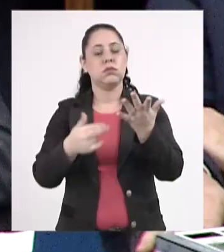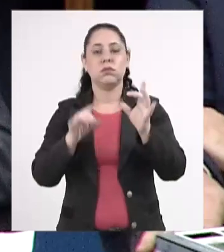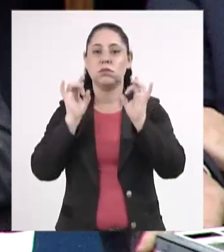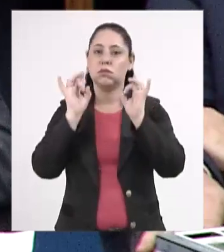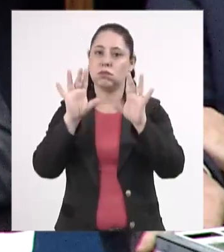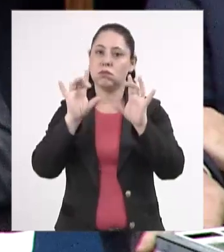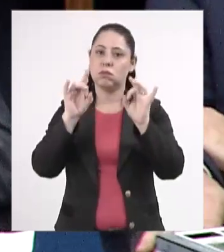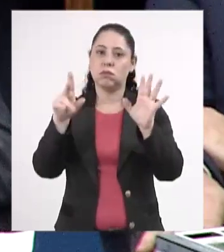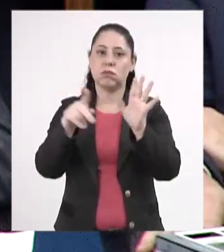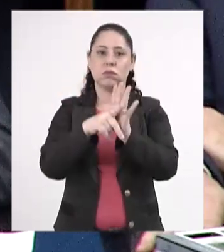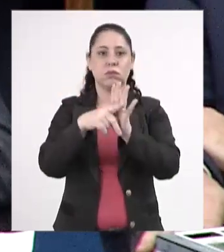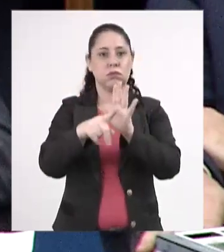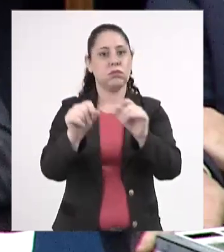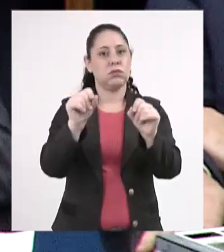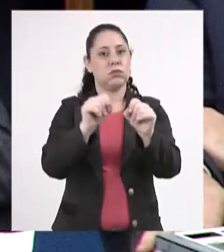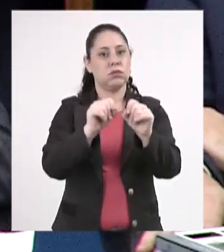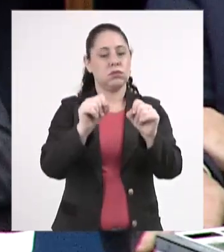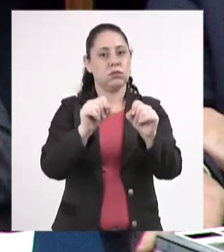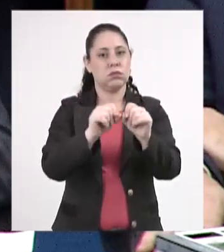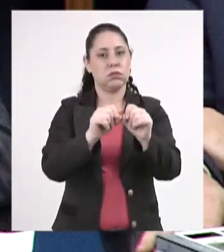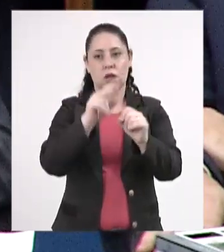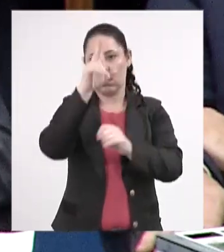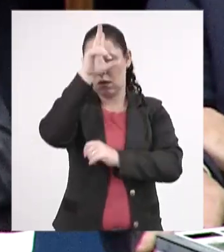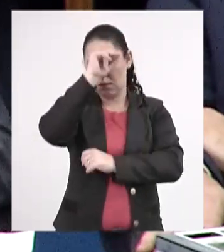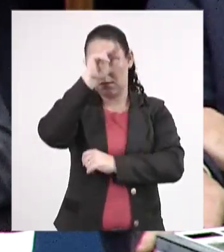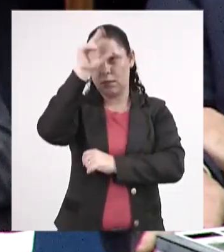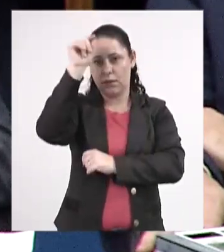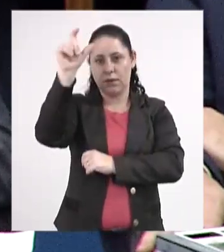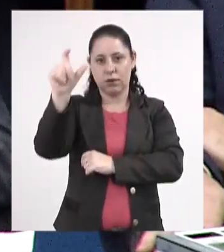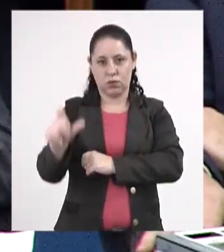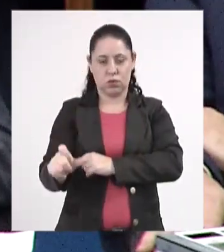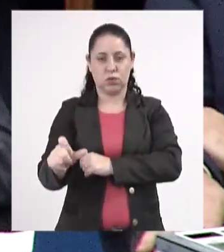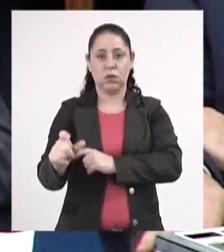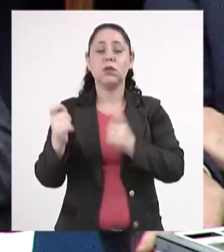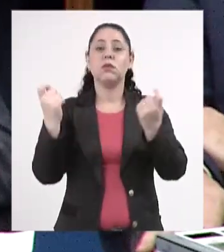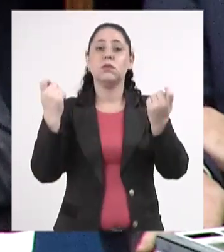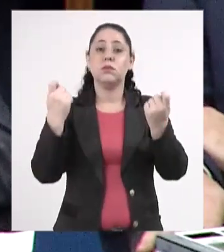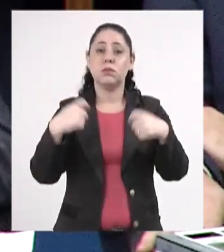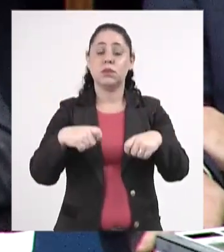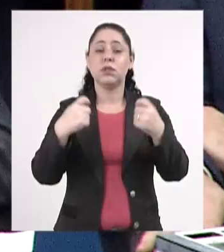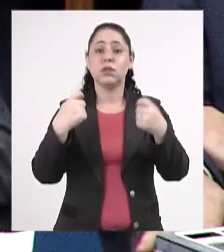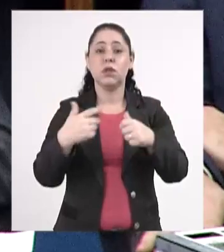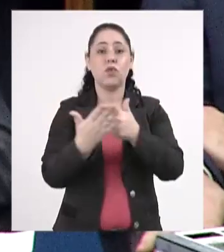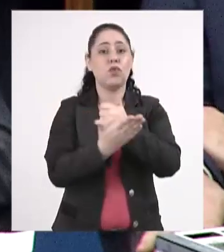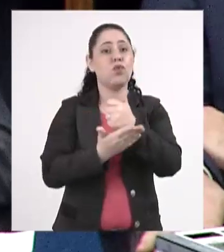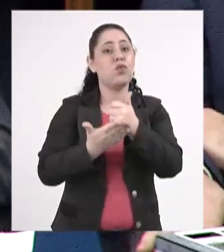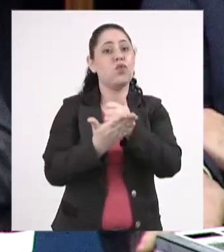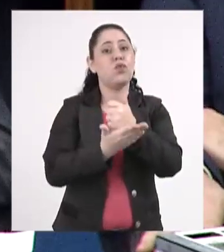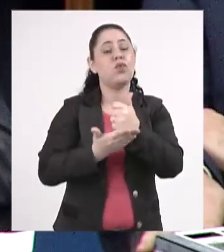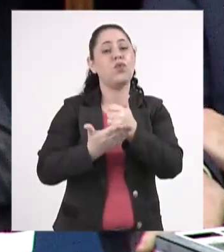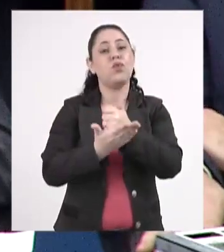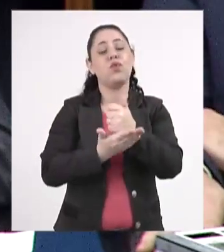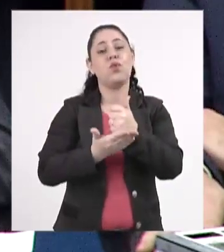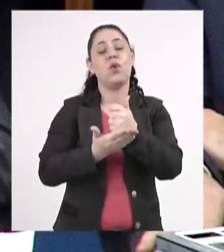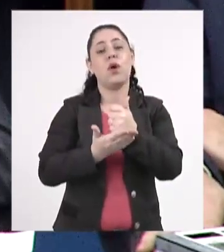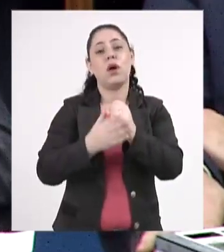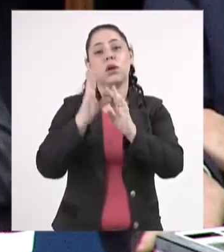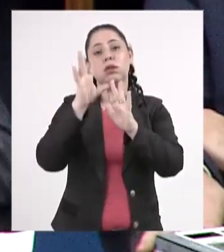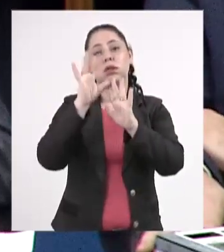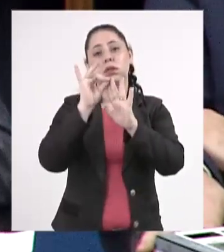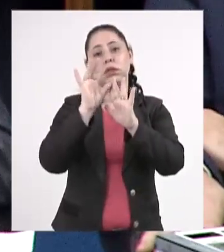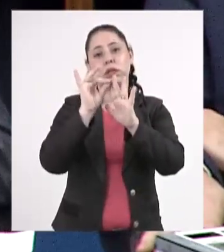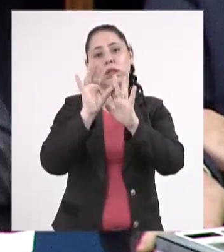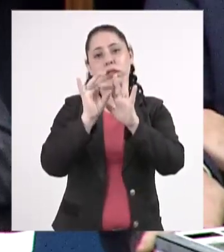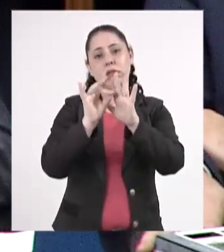especialmente requerimentos feitos muito a prefeituras, eles devem ser fundamentado e devidamente